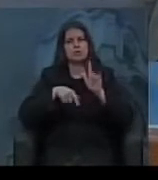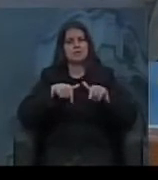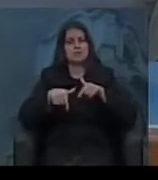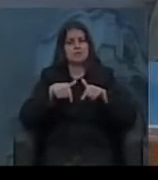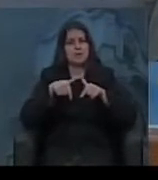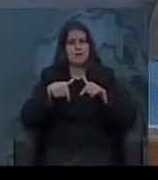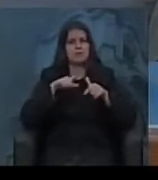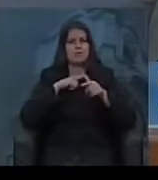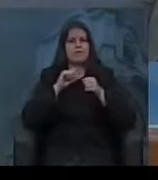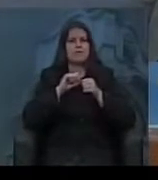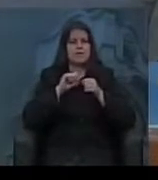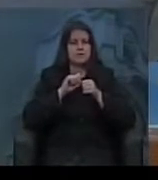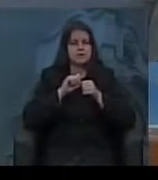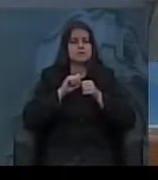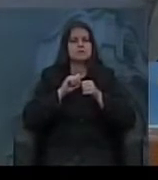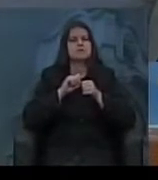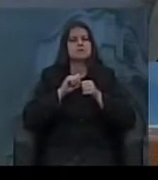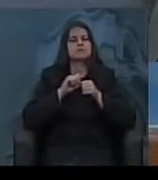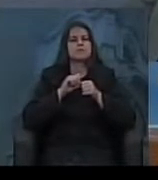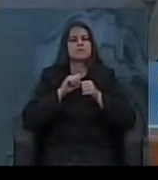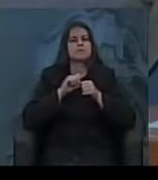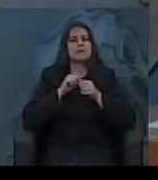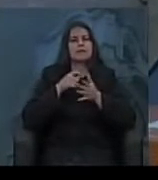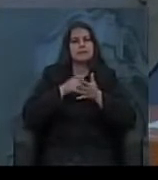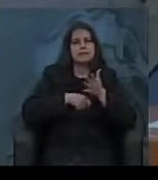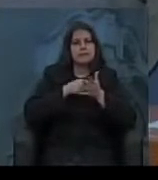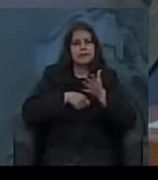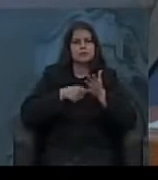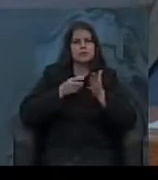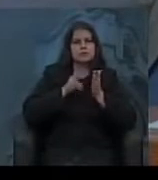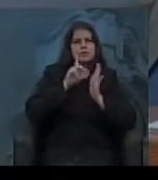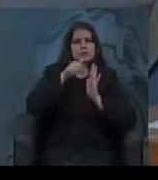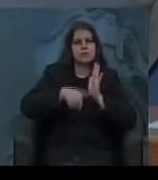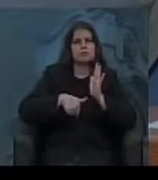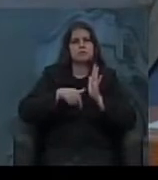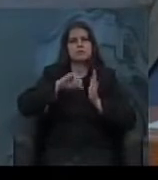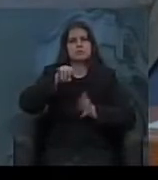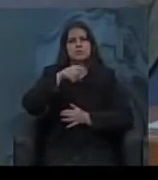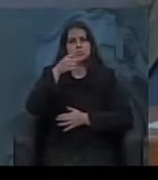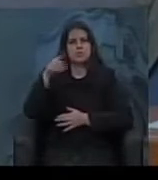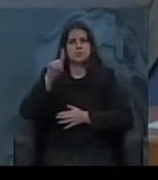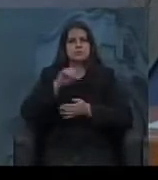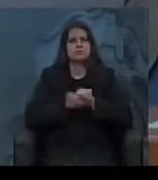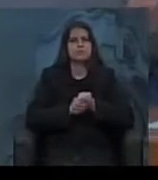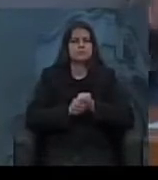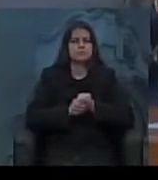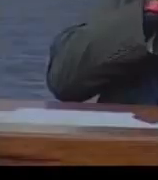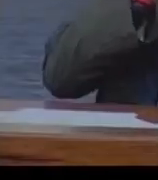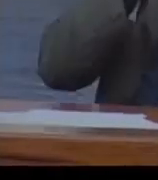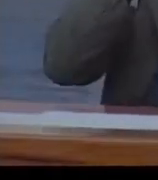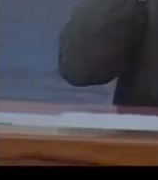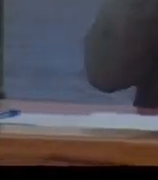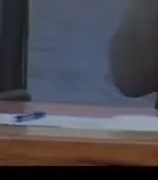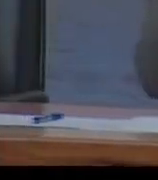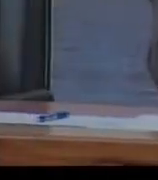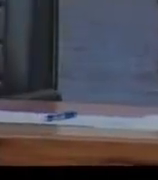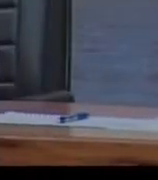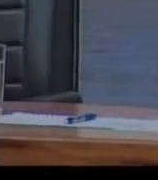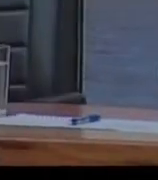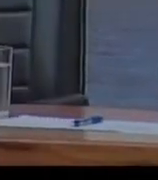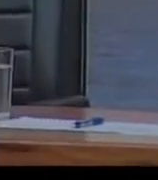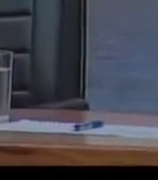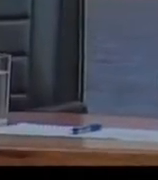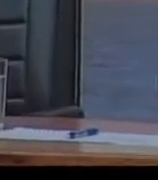implementado durante o governo Getúlio, e tentar a continuação no governo João Goulart. Bom, então, o que acontece?